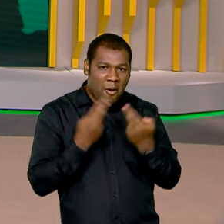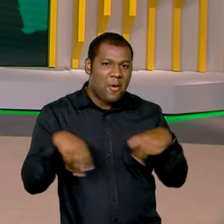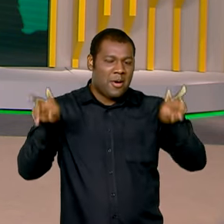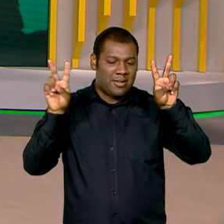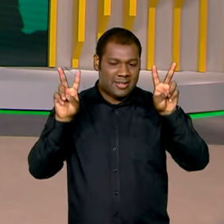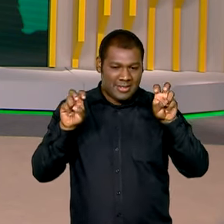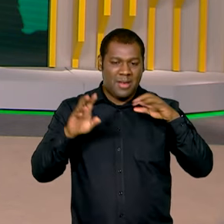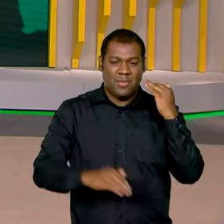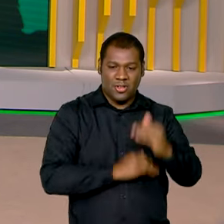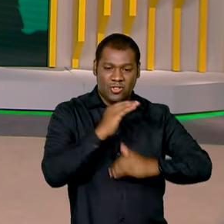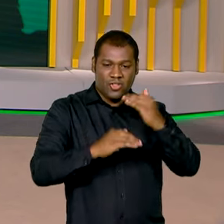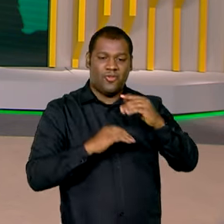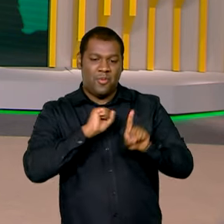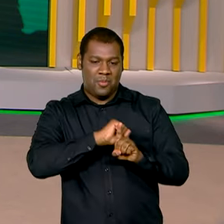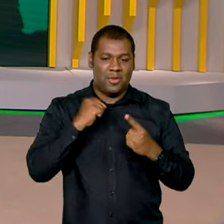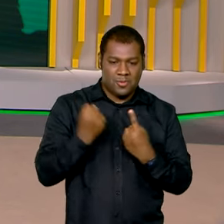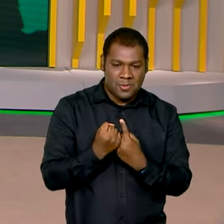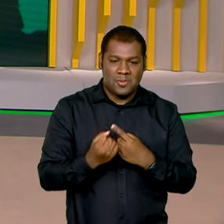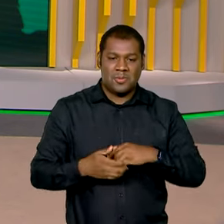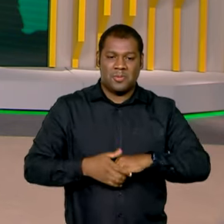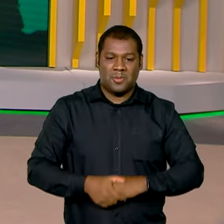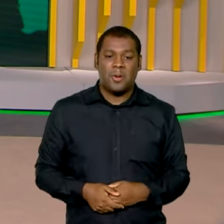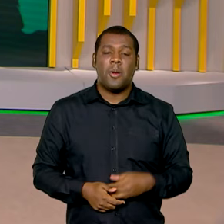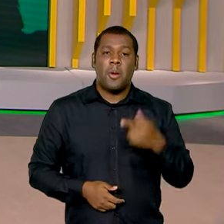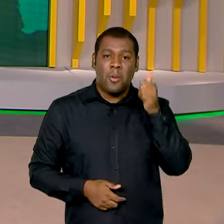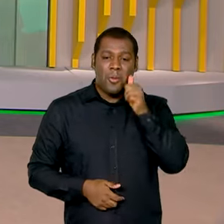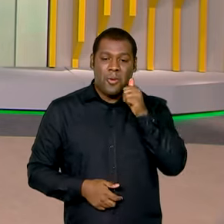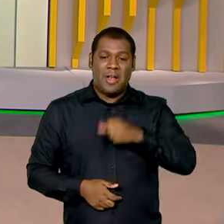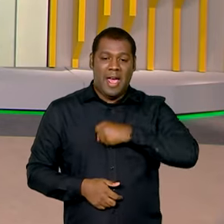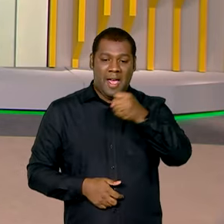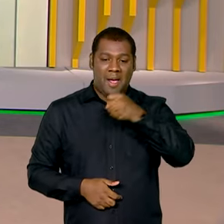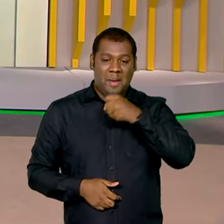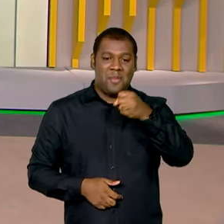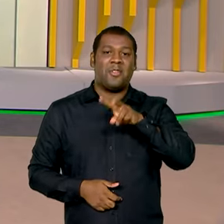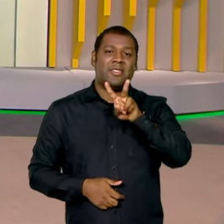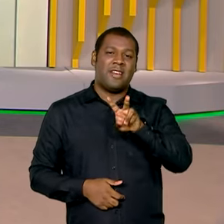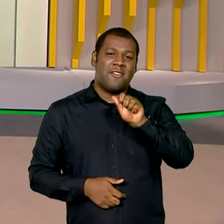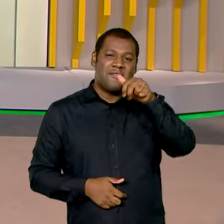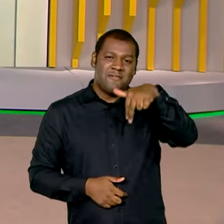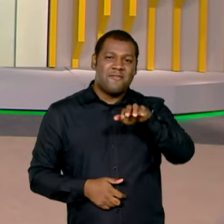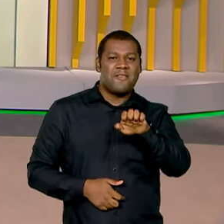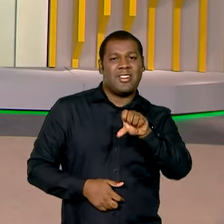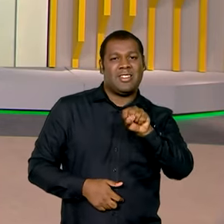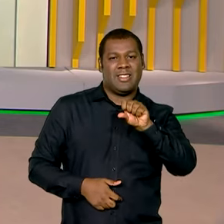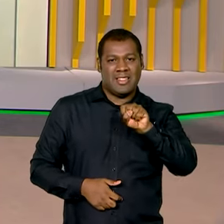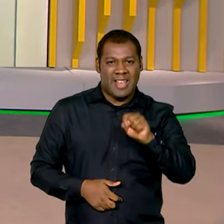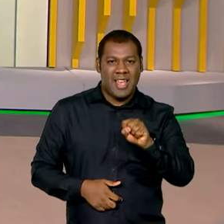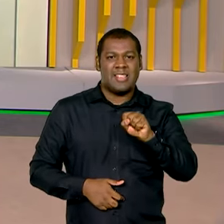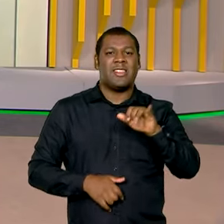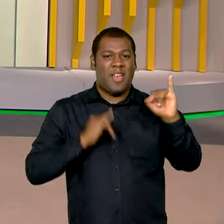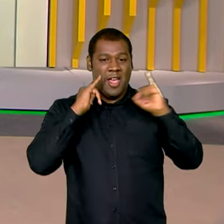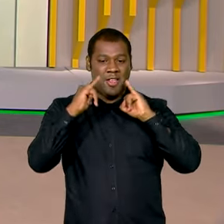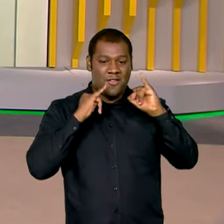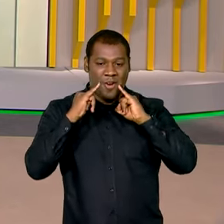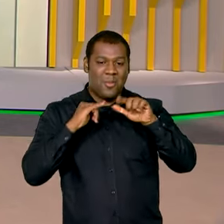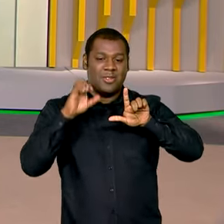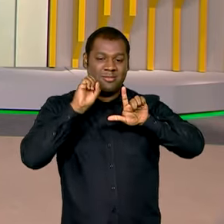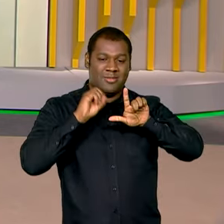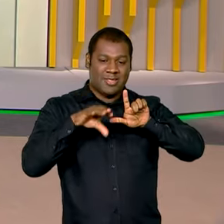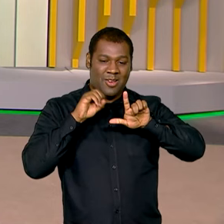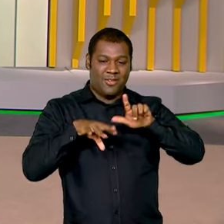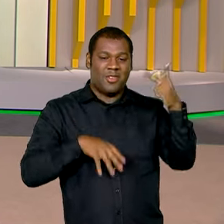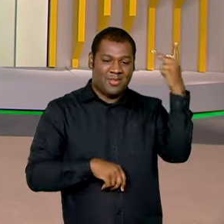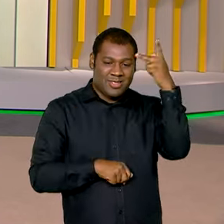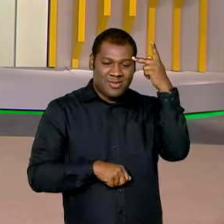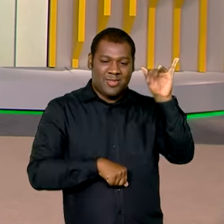sobre desenvolvimento social. A repórter Vanessa Casalino traz as informações ao vivo para a gente, direto de